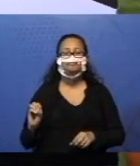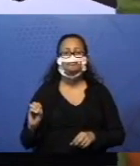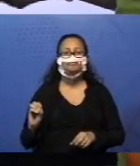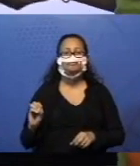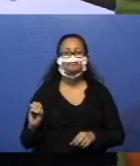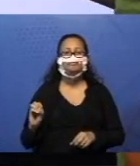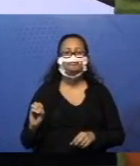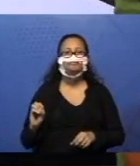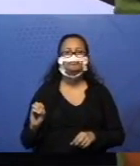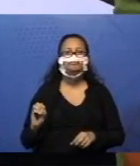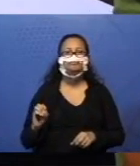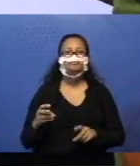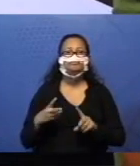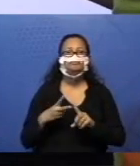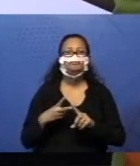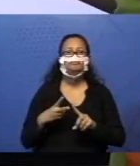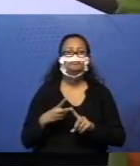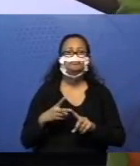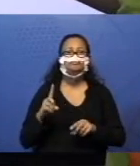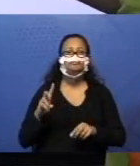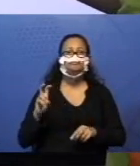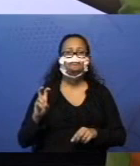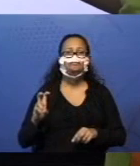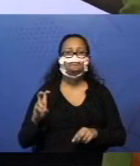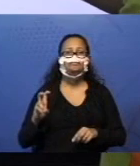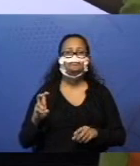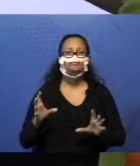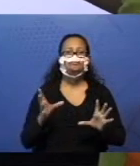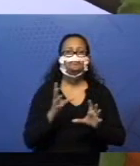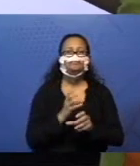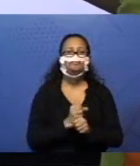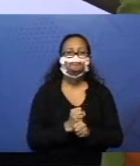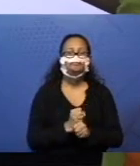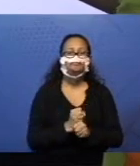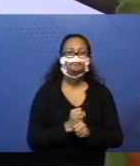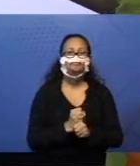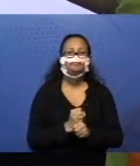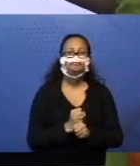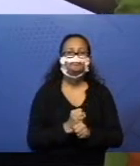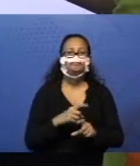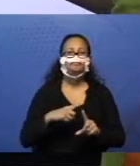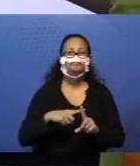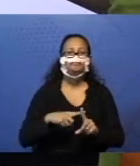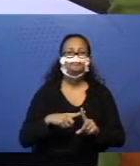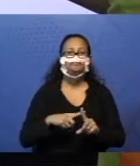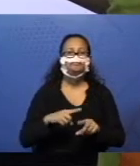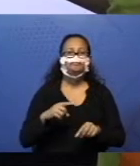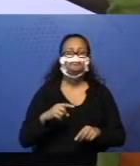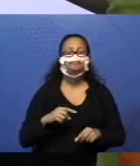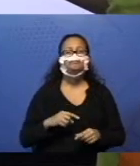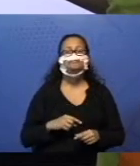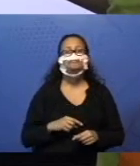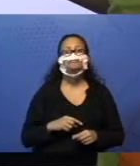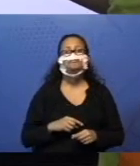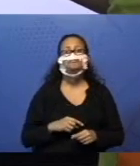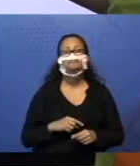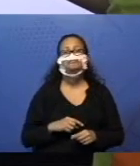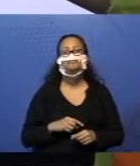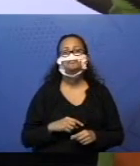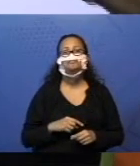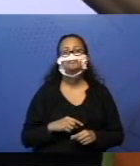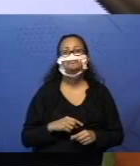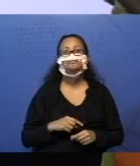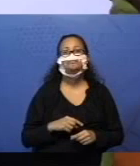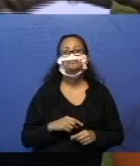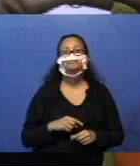Segunda maneira. Quinze mais... E agora? quinze tá aqui. Dezesseis, dezessete, dezoito, dezenove,